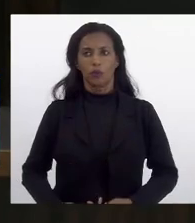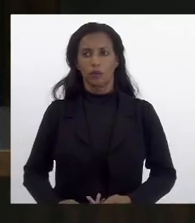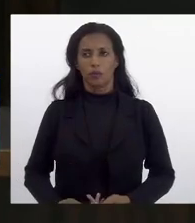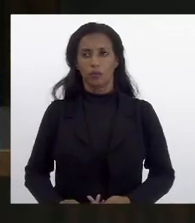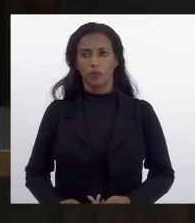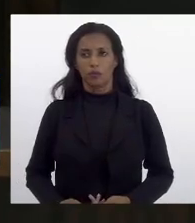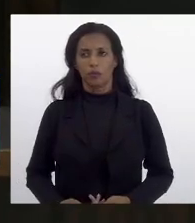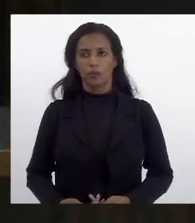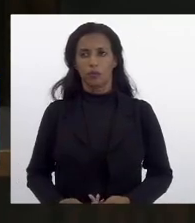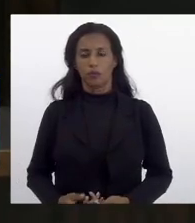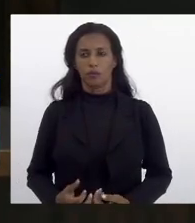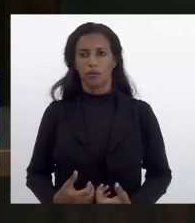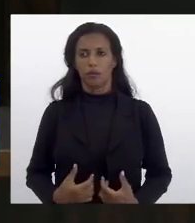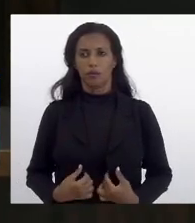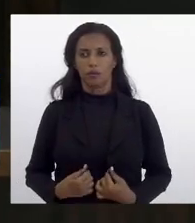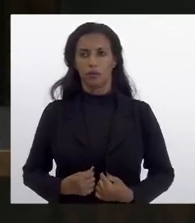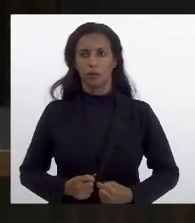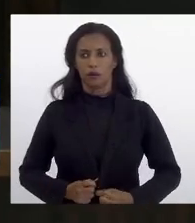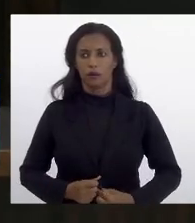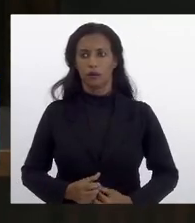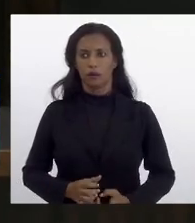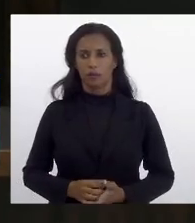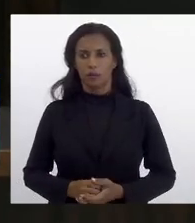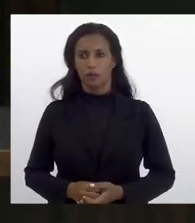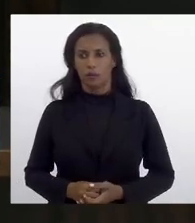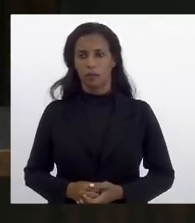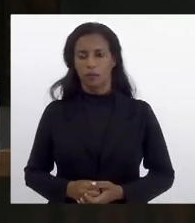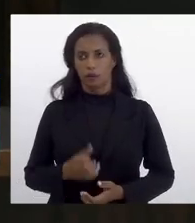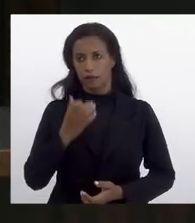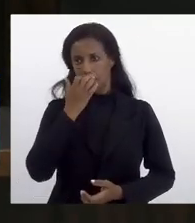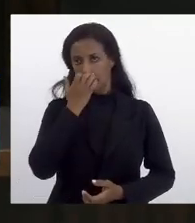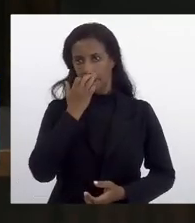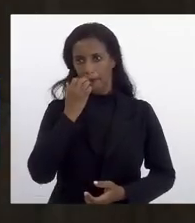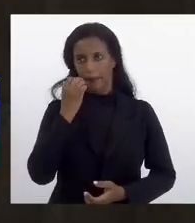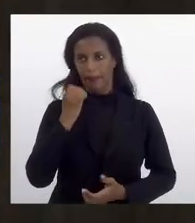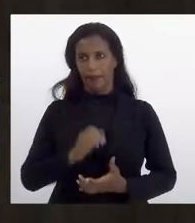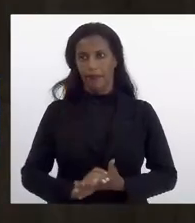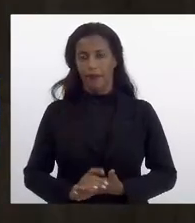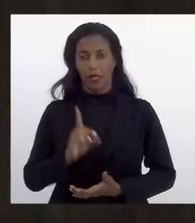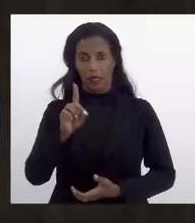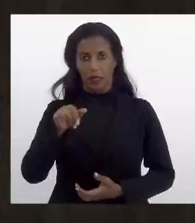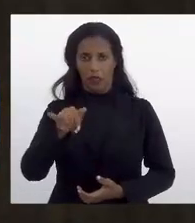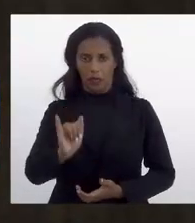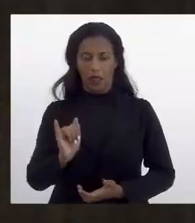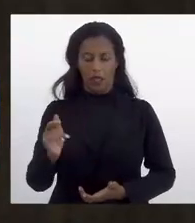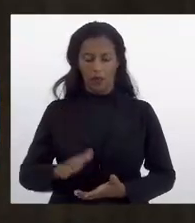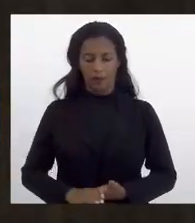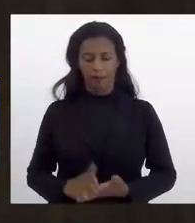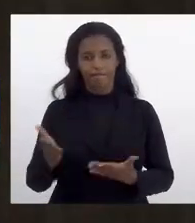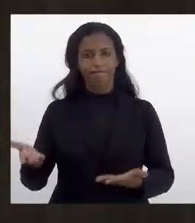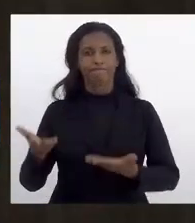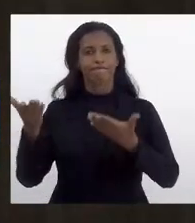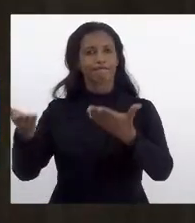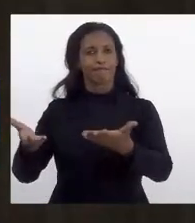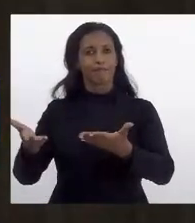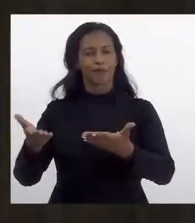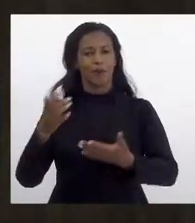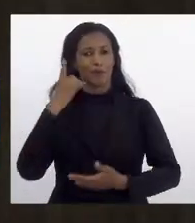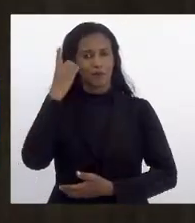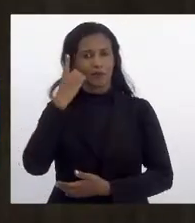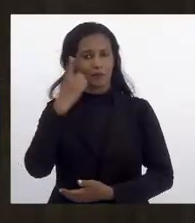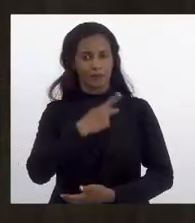Dani Autora, né? Deputada Dani Monteiro. Nobre presidente, deputados,